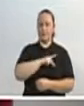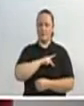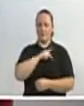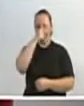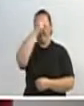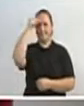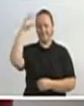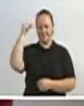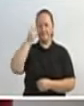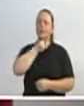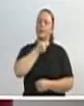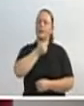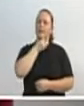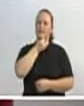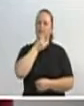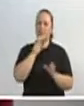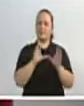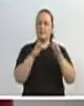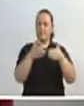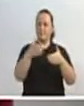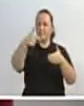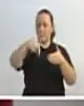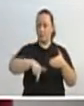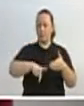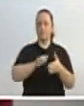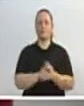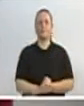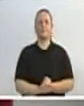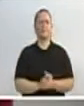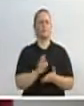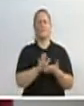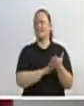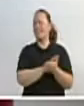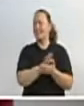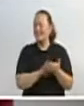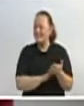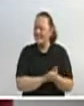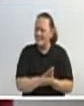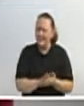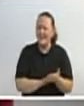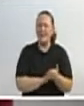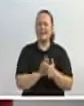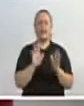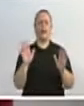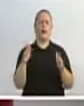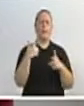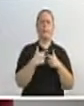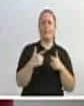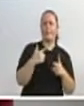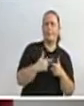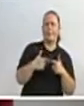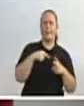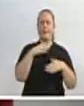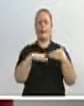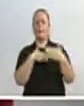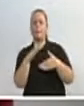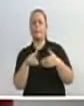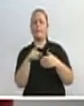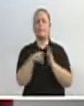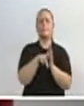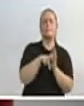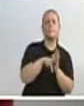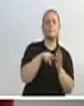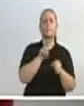nada, de novo vou falar isso, não é nada de politizar o processo de investigação. O vice